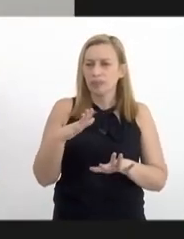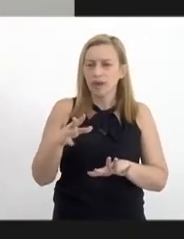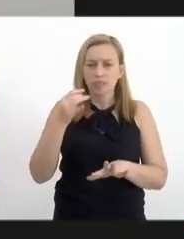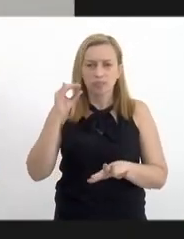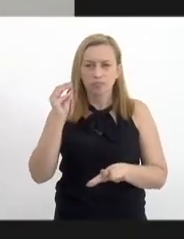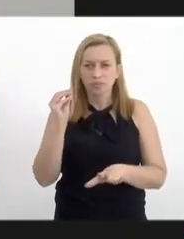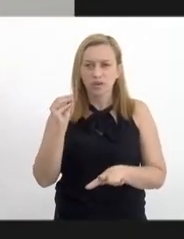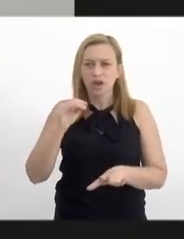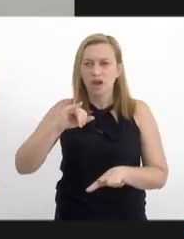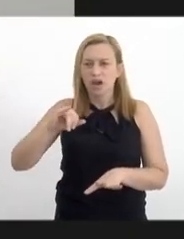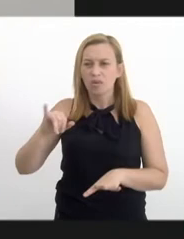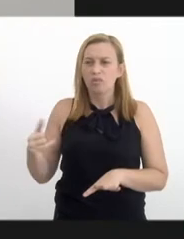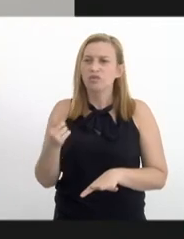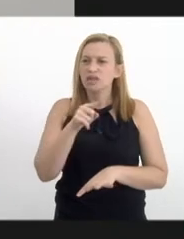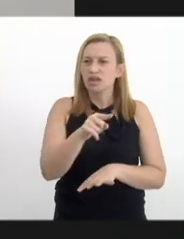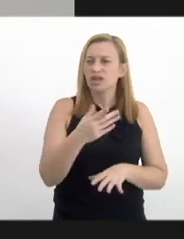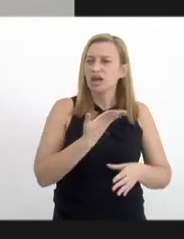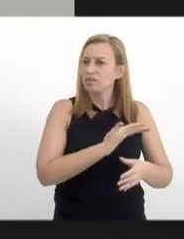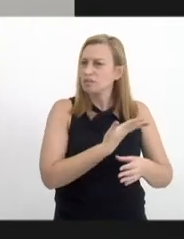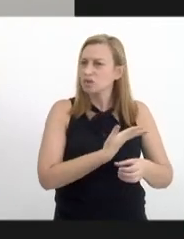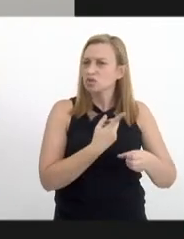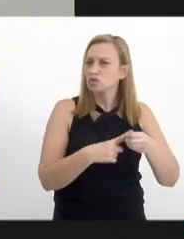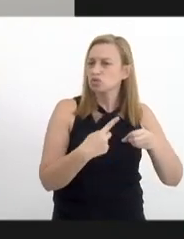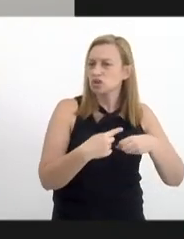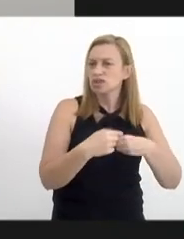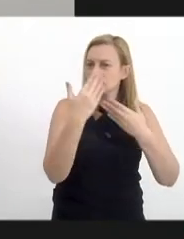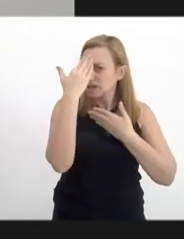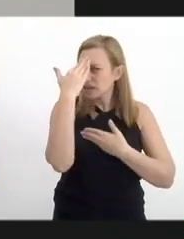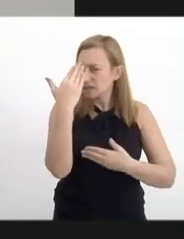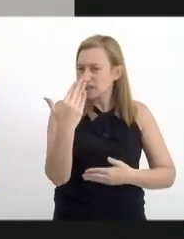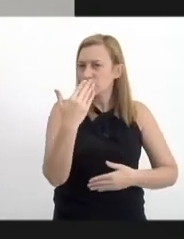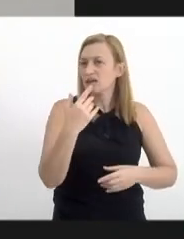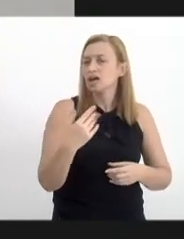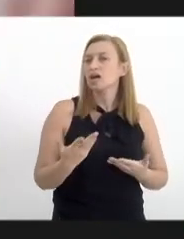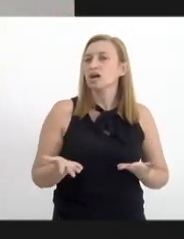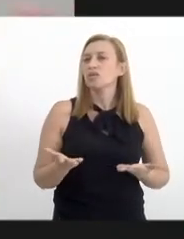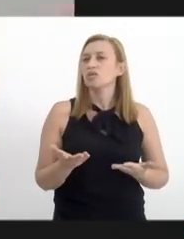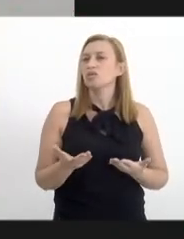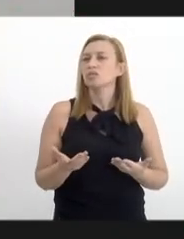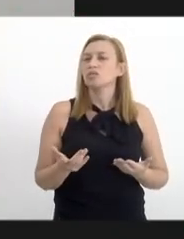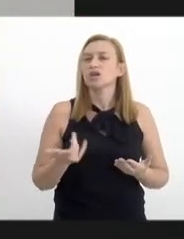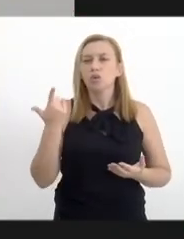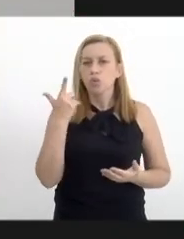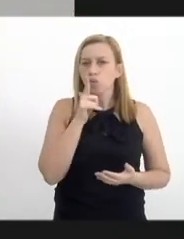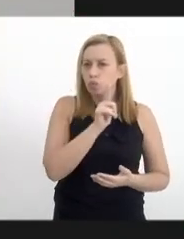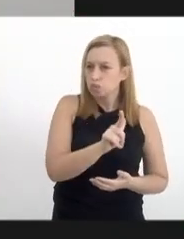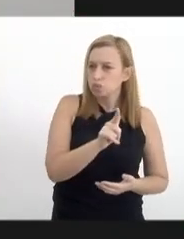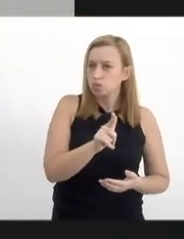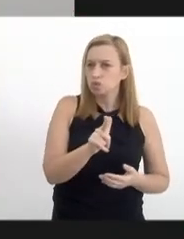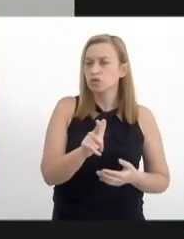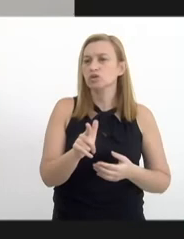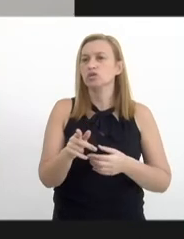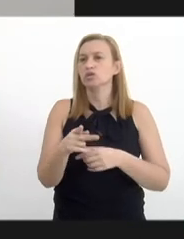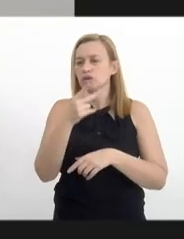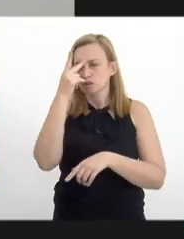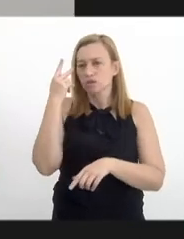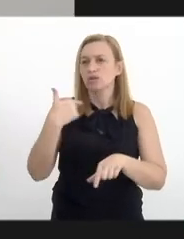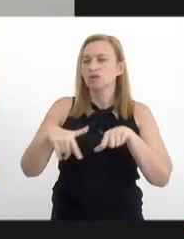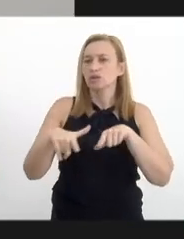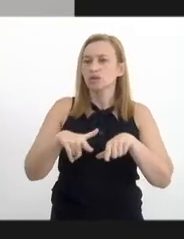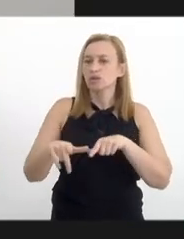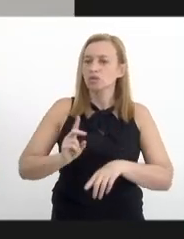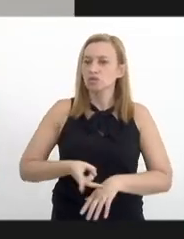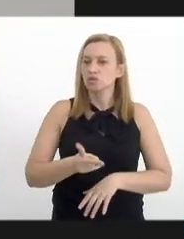eu já vi que tem colegas dos municípios aqui, fazer um agradecimento aos municípios por terem conseguido e aos trabalhadores manter esses